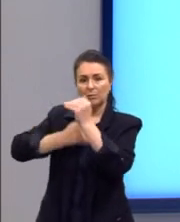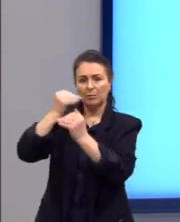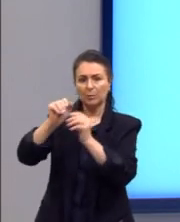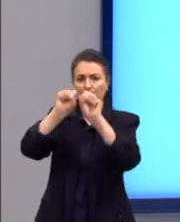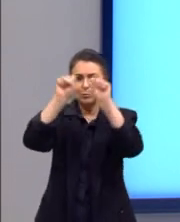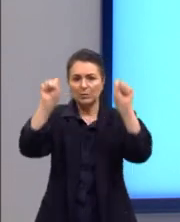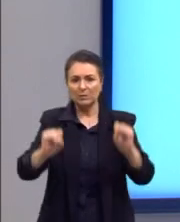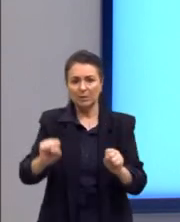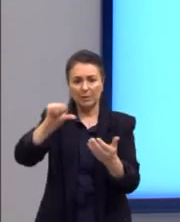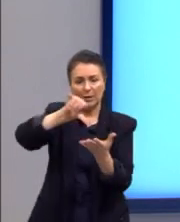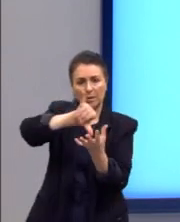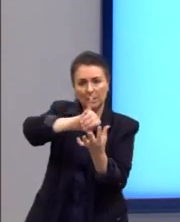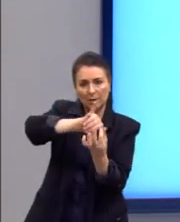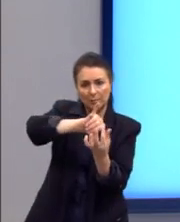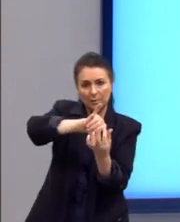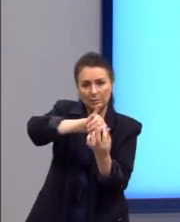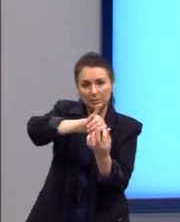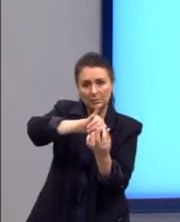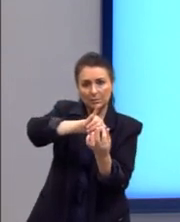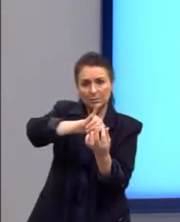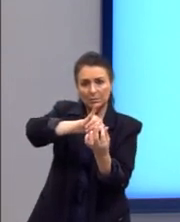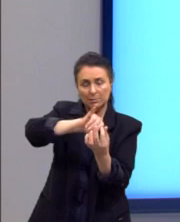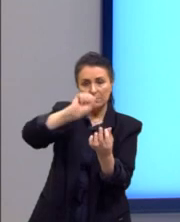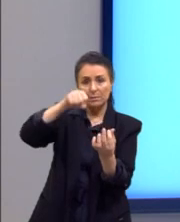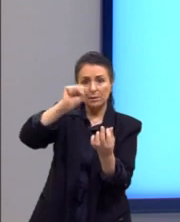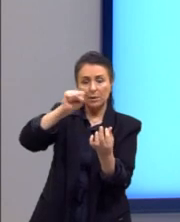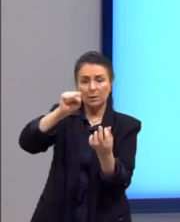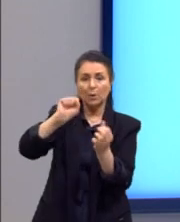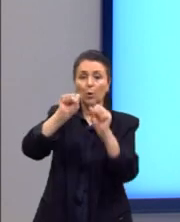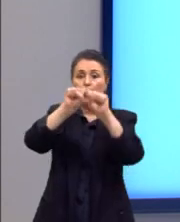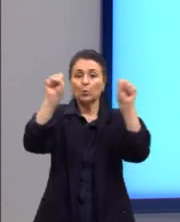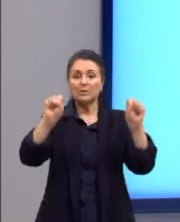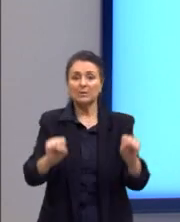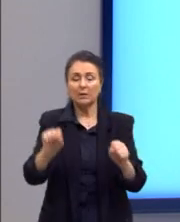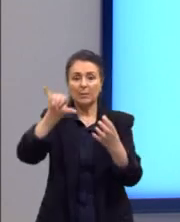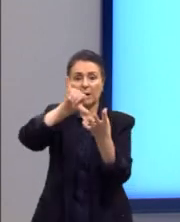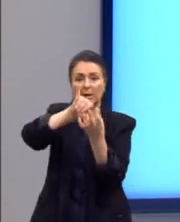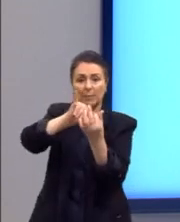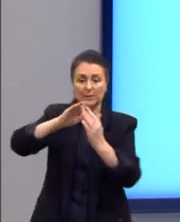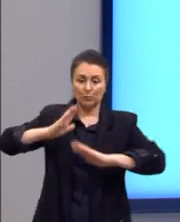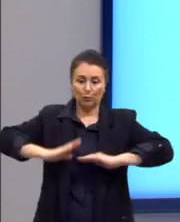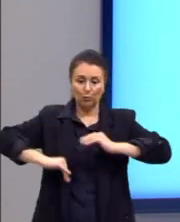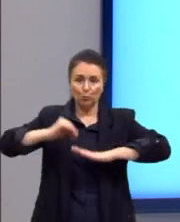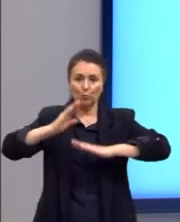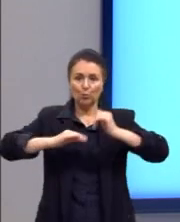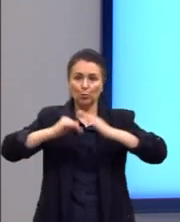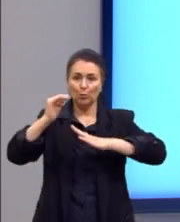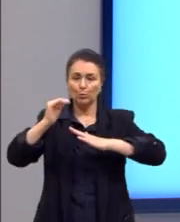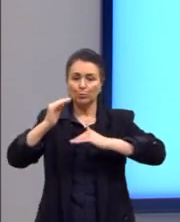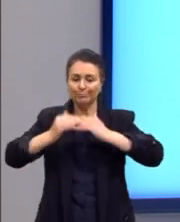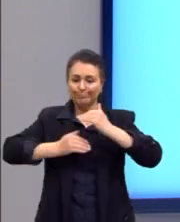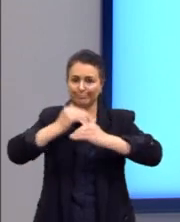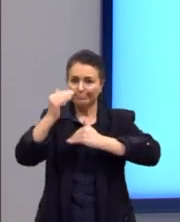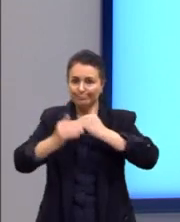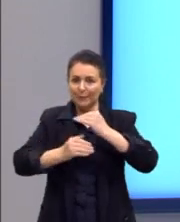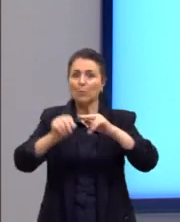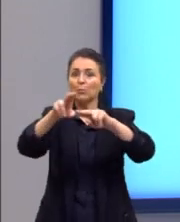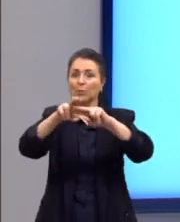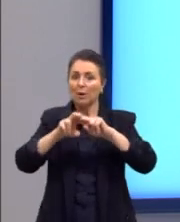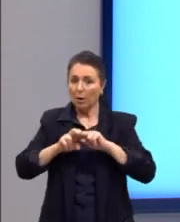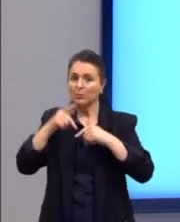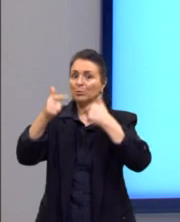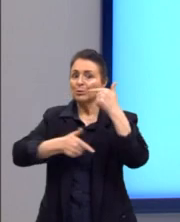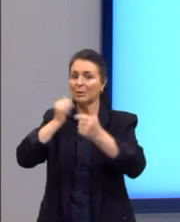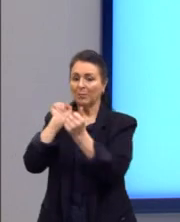sistema capitalista. E é isso que ele fala, que o sistema capitalista foi construído à base do trabalho escravizado.